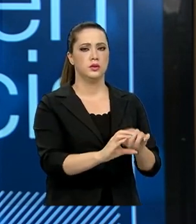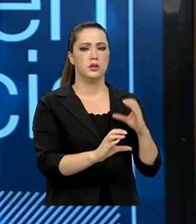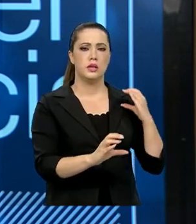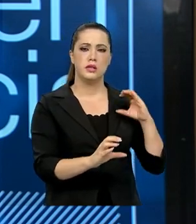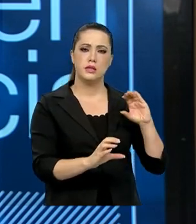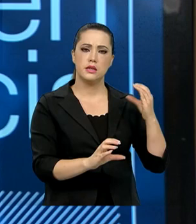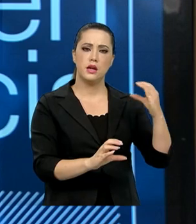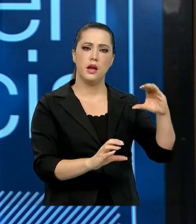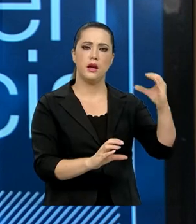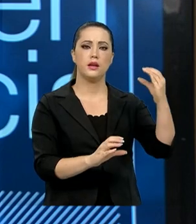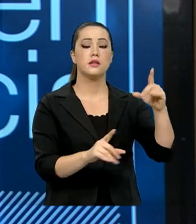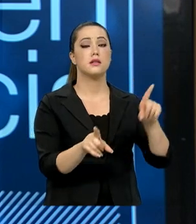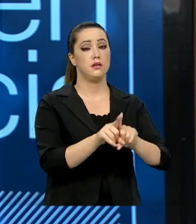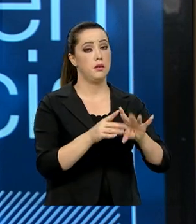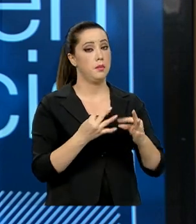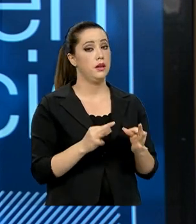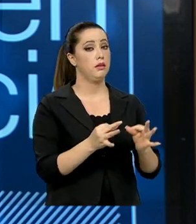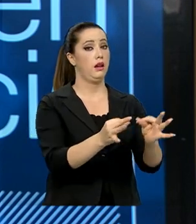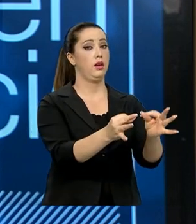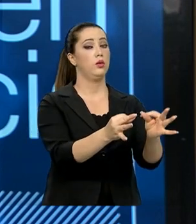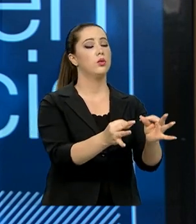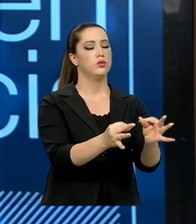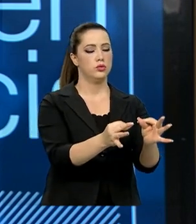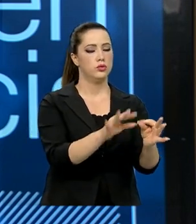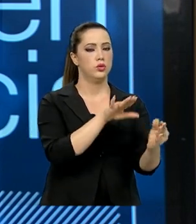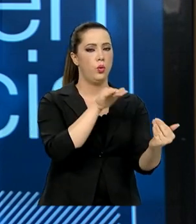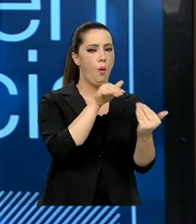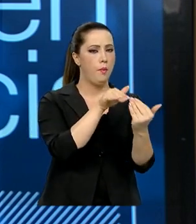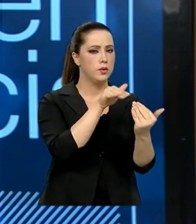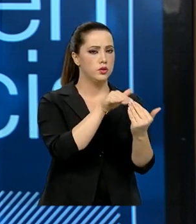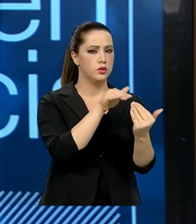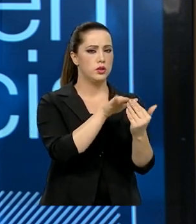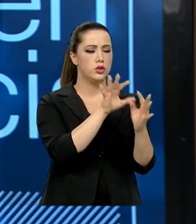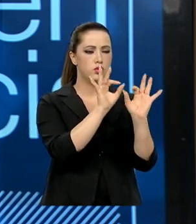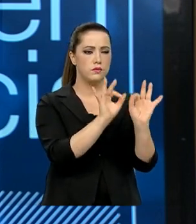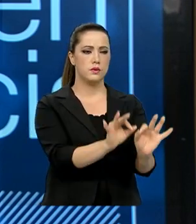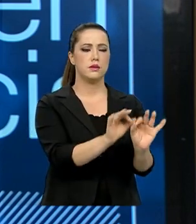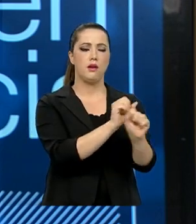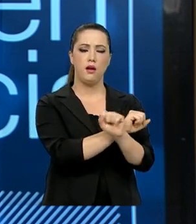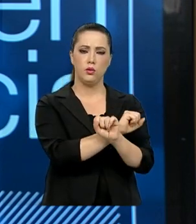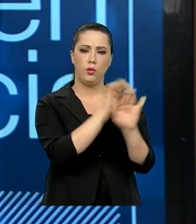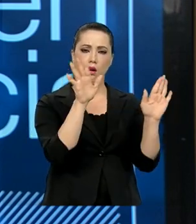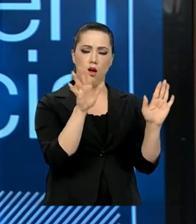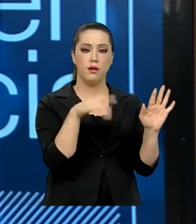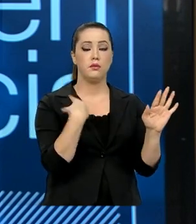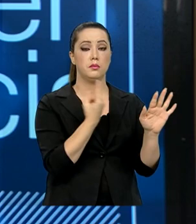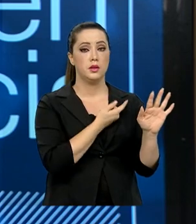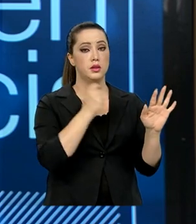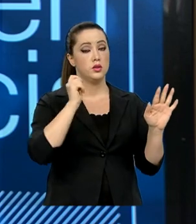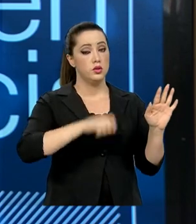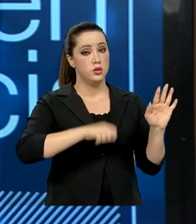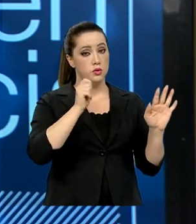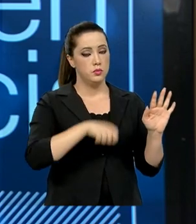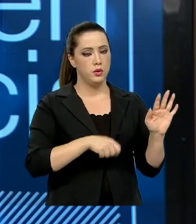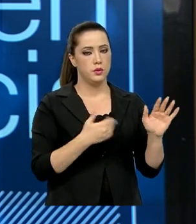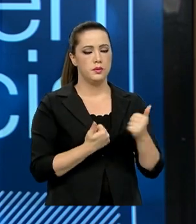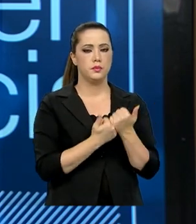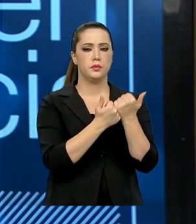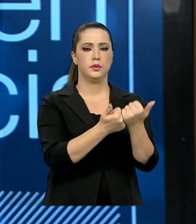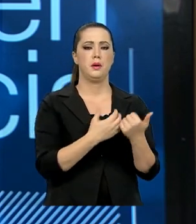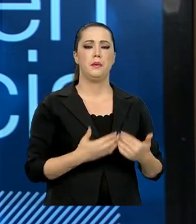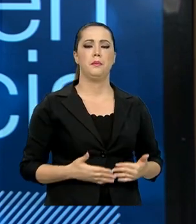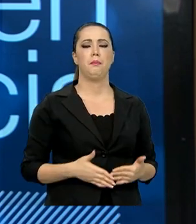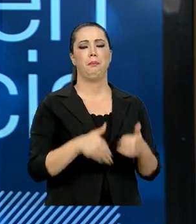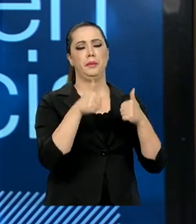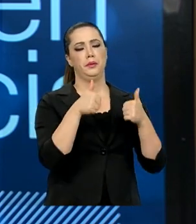ciência e tecnologia, em direções bem definidas, para que nós possamos contribuir da melhor